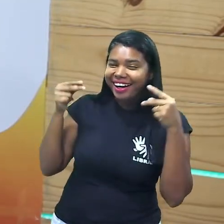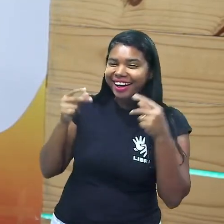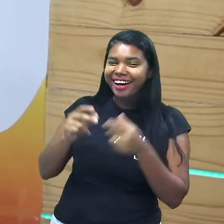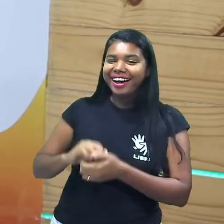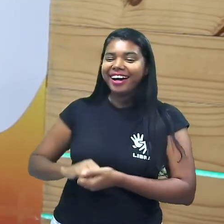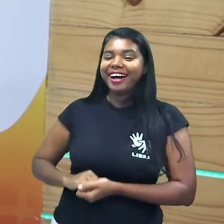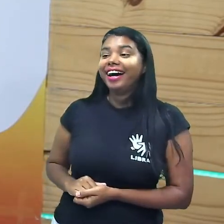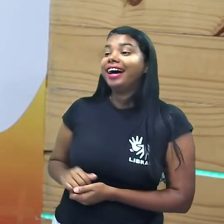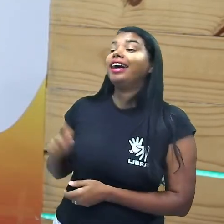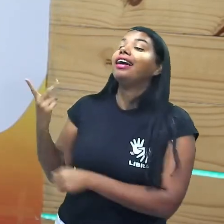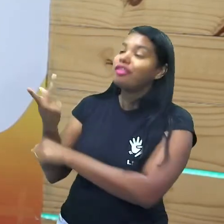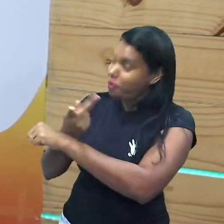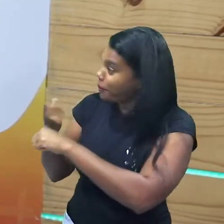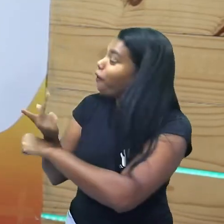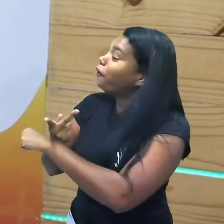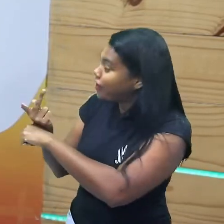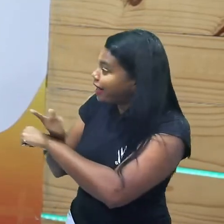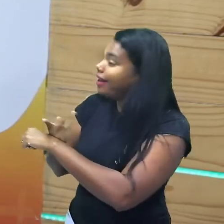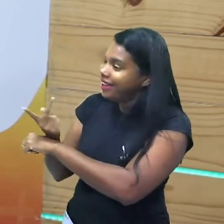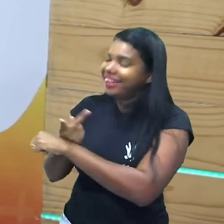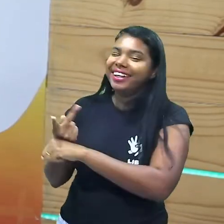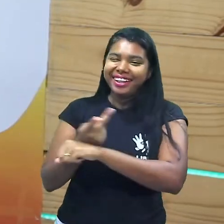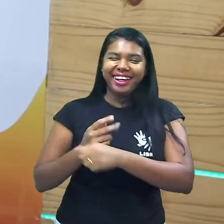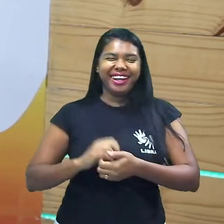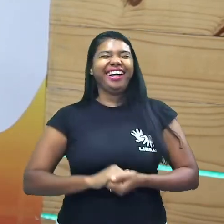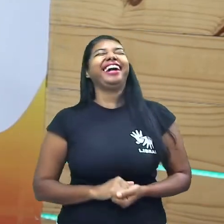ele está por aí ele está por aí